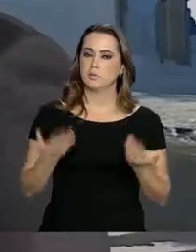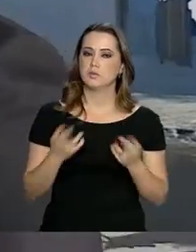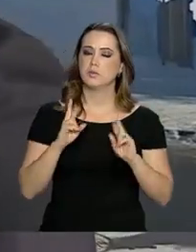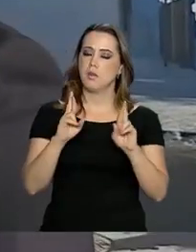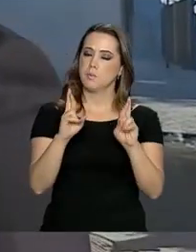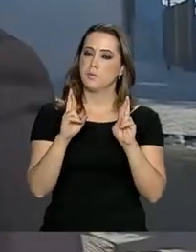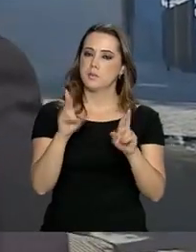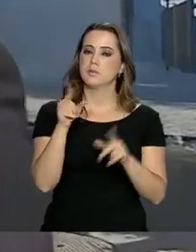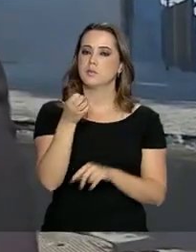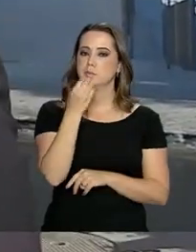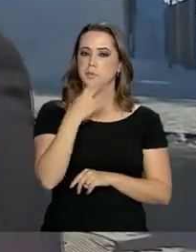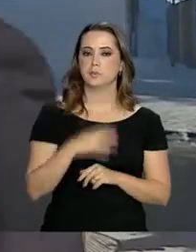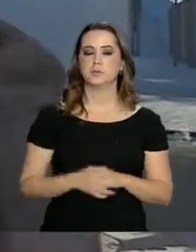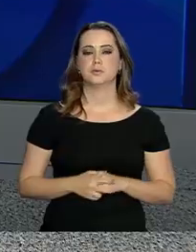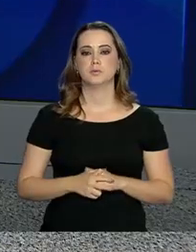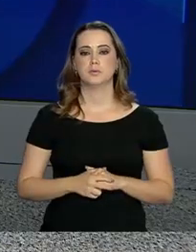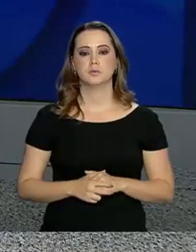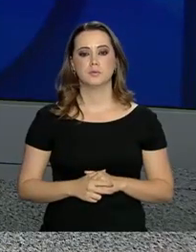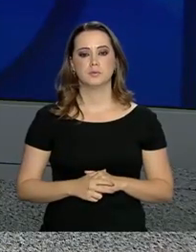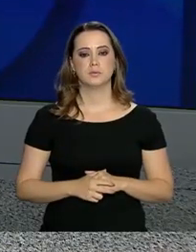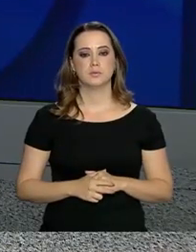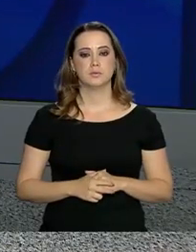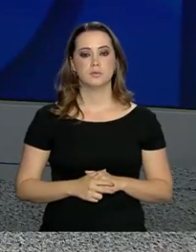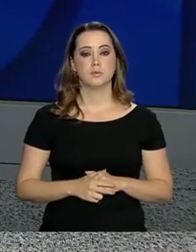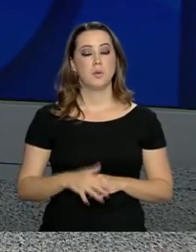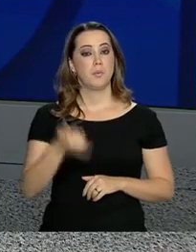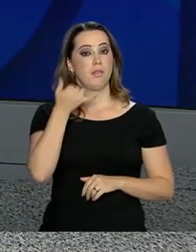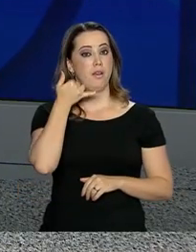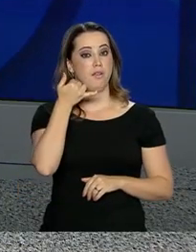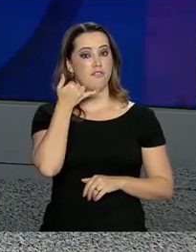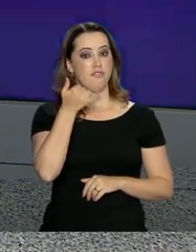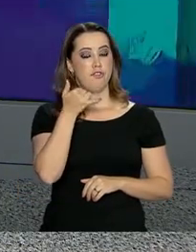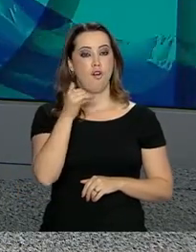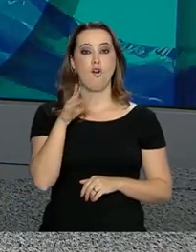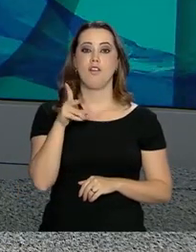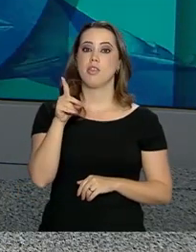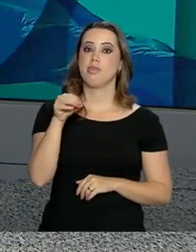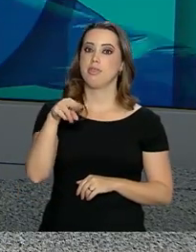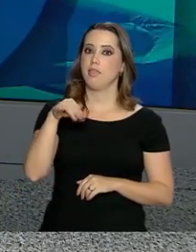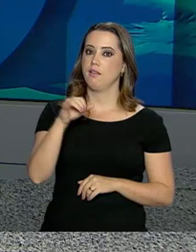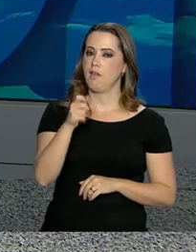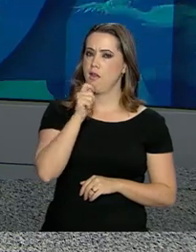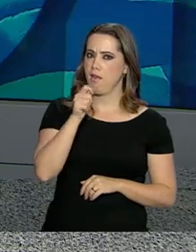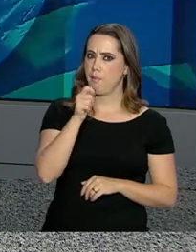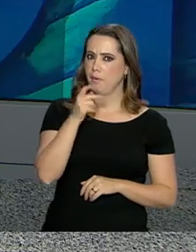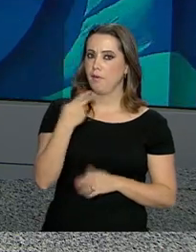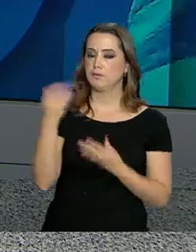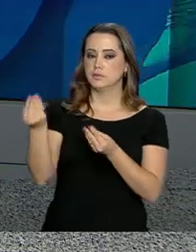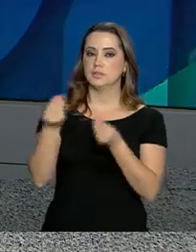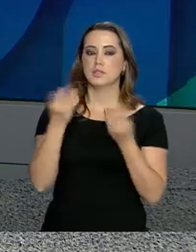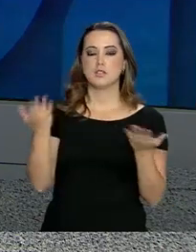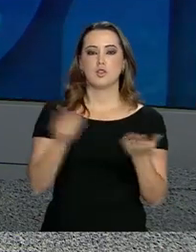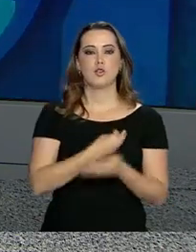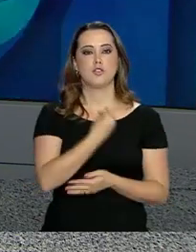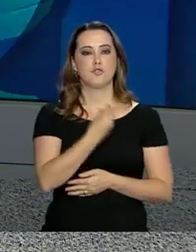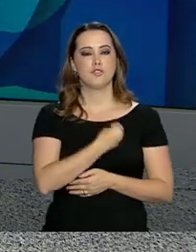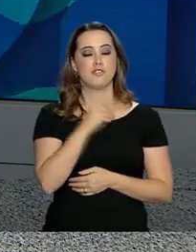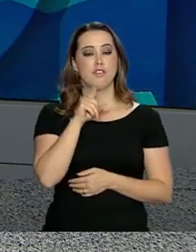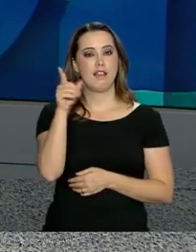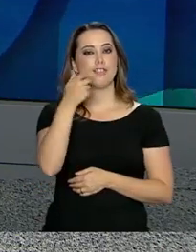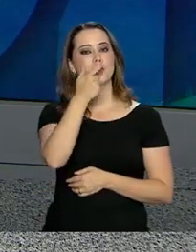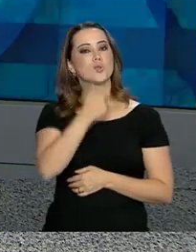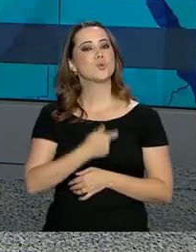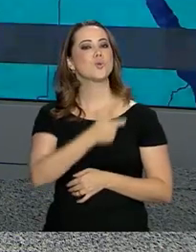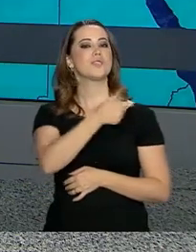expectativa é muito positiva. E por telefone, a repórter Daniela Popov traz para a gente ao vivo, direto de Davos,